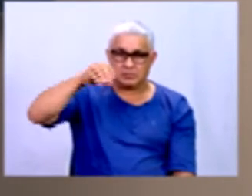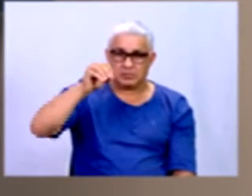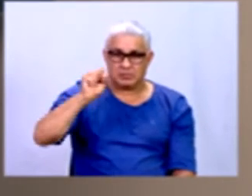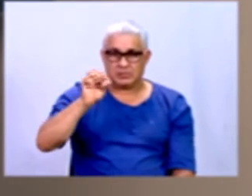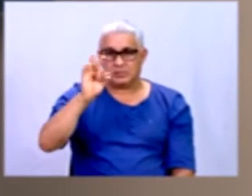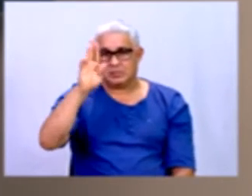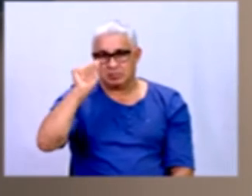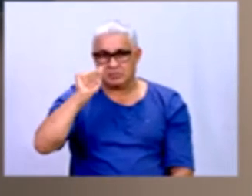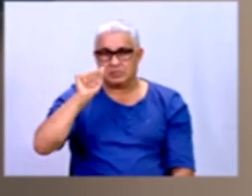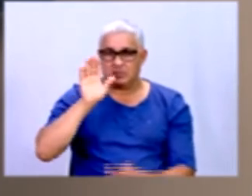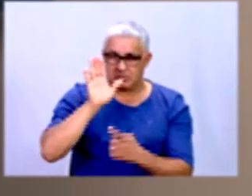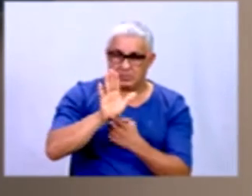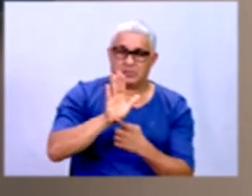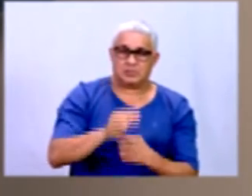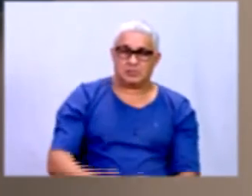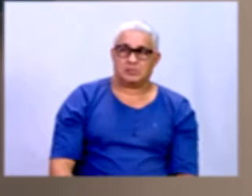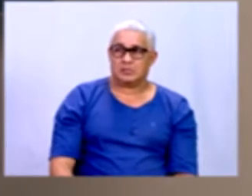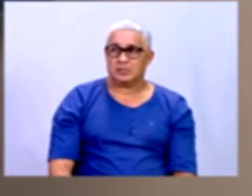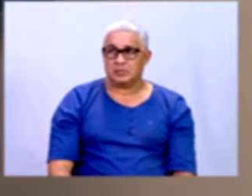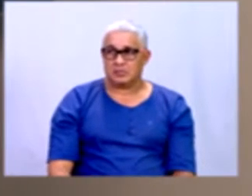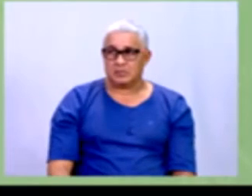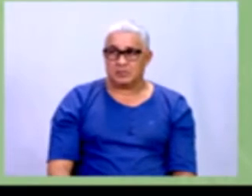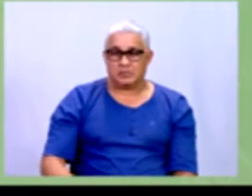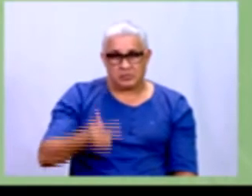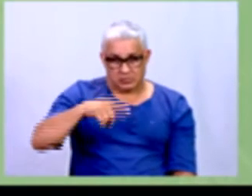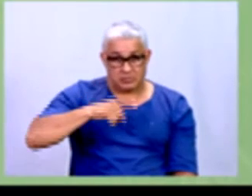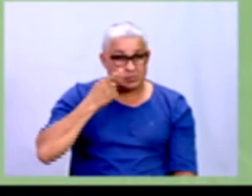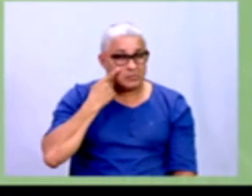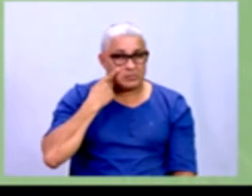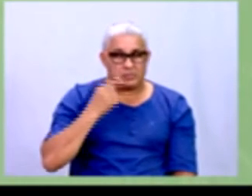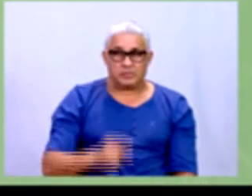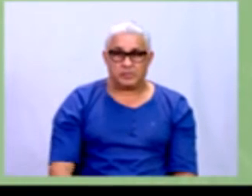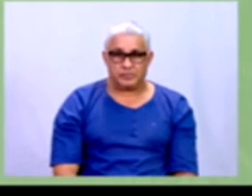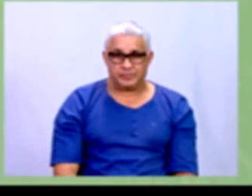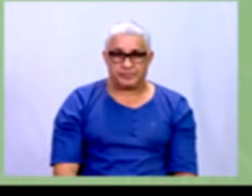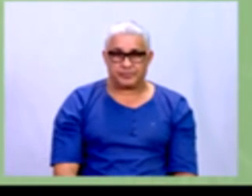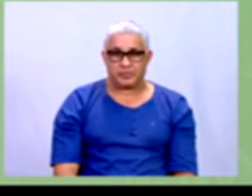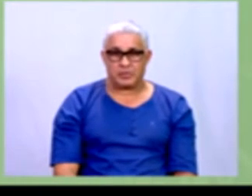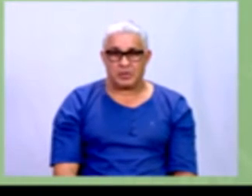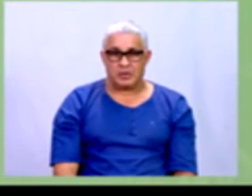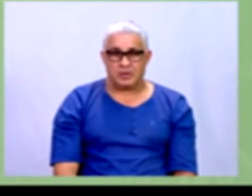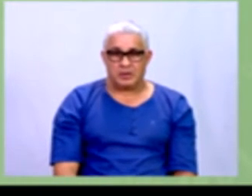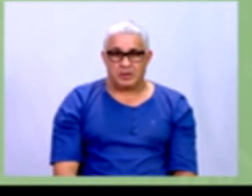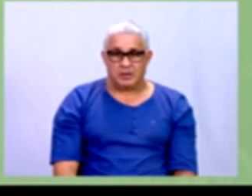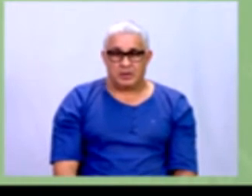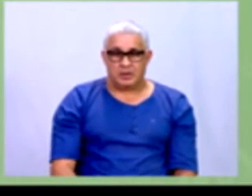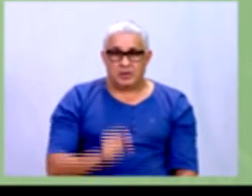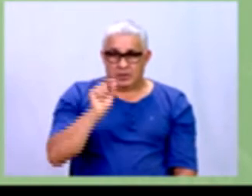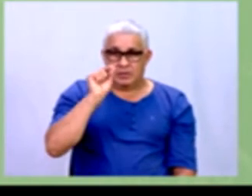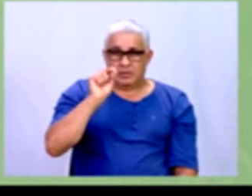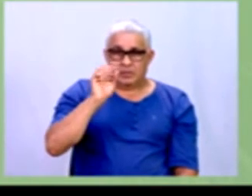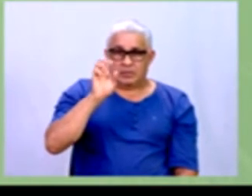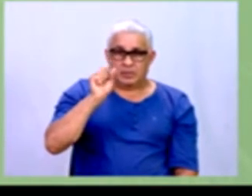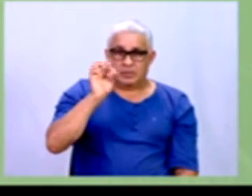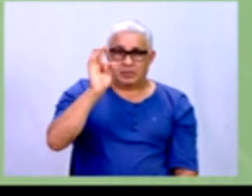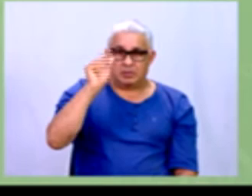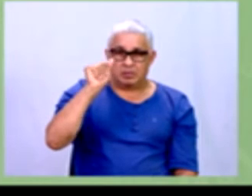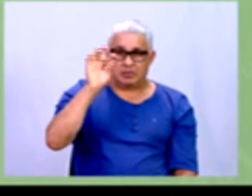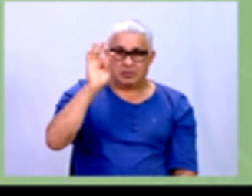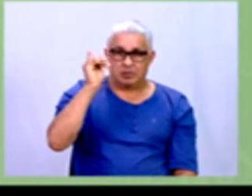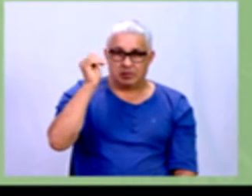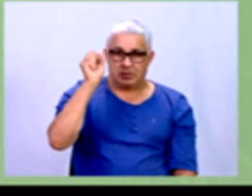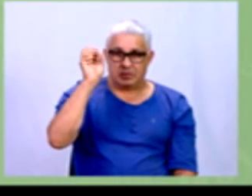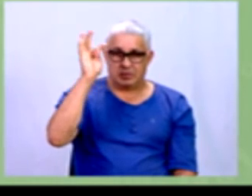aula de hoje, né? Então, vamos revê-los aqui agora. A estatística consiste em um conjunto de